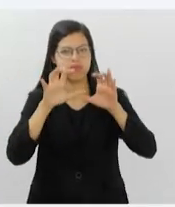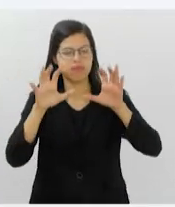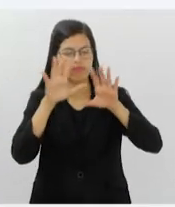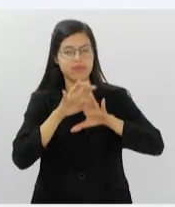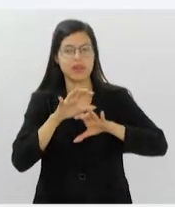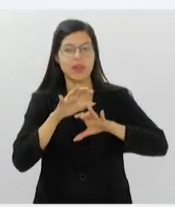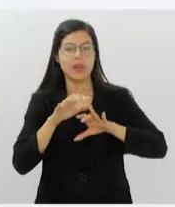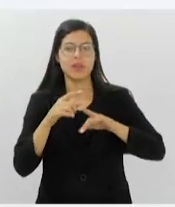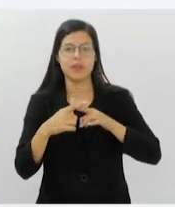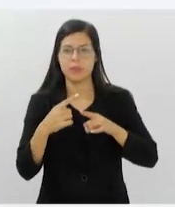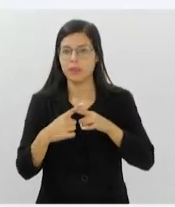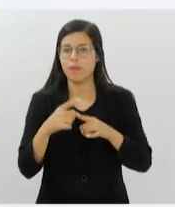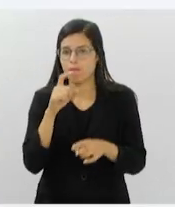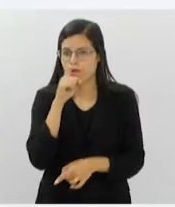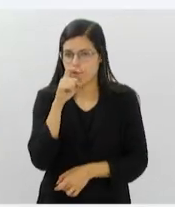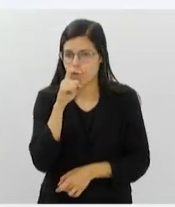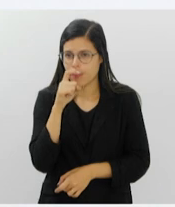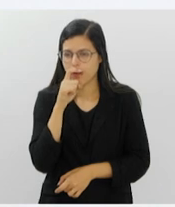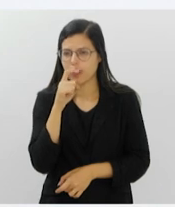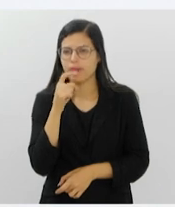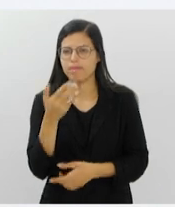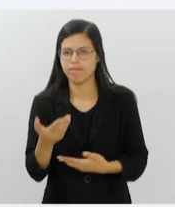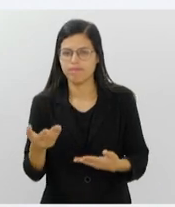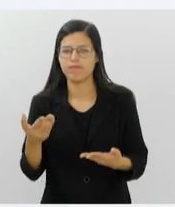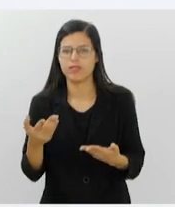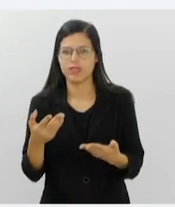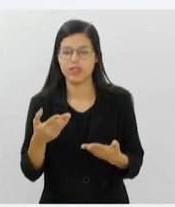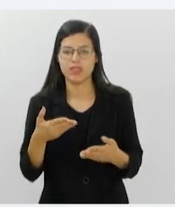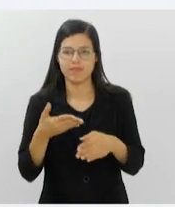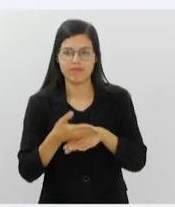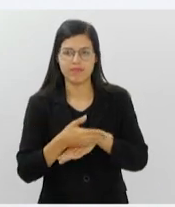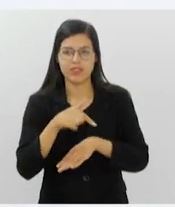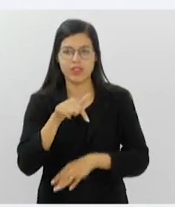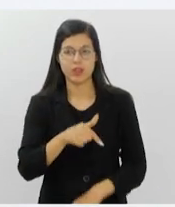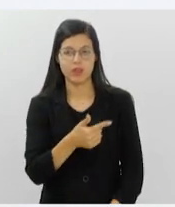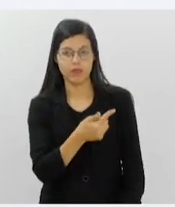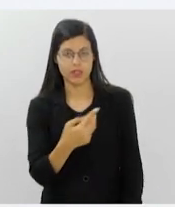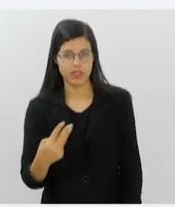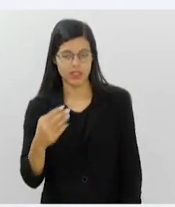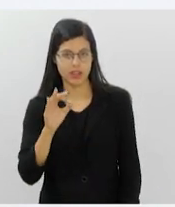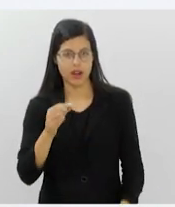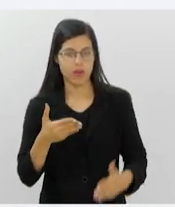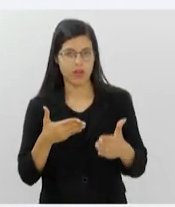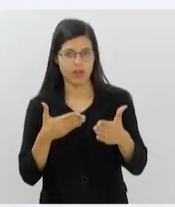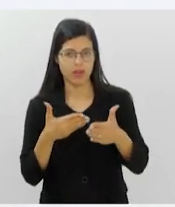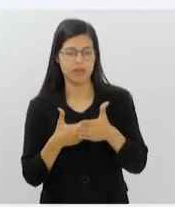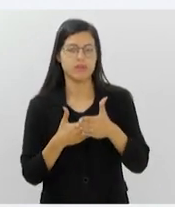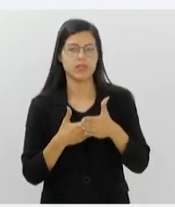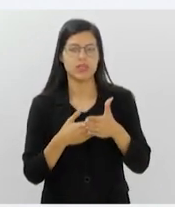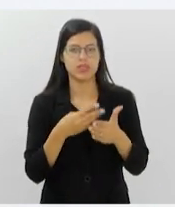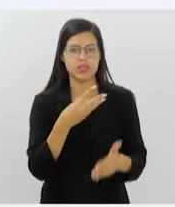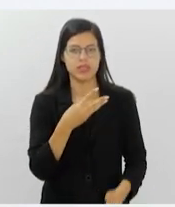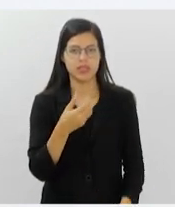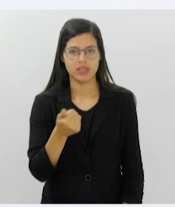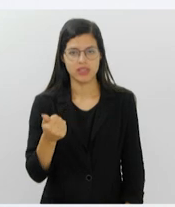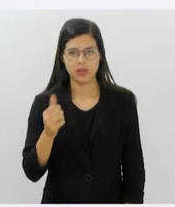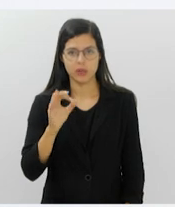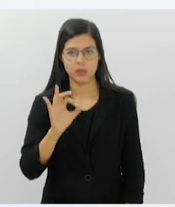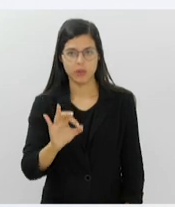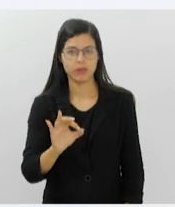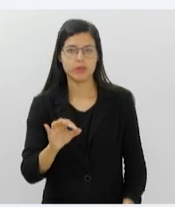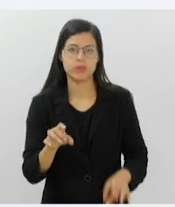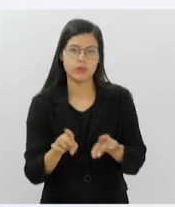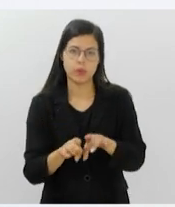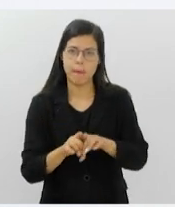Resultado aí de uma frente fria. Nesse momento, faz 23 graus. A máxima prevista para hoje é de 31 graus. Também há